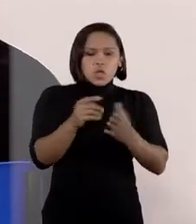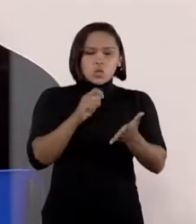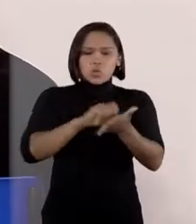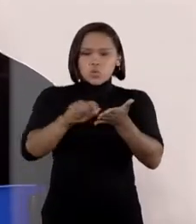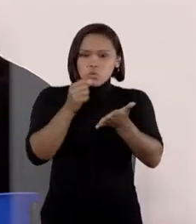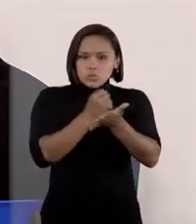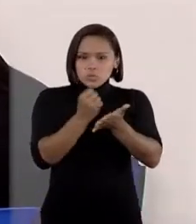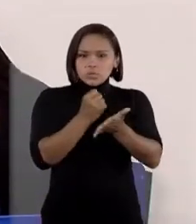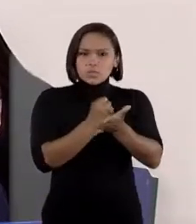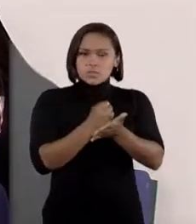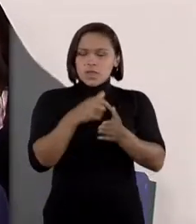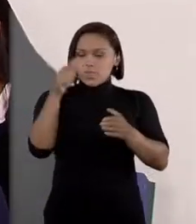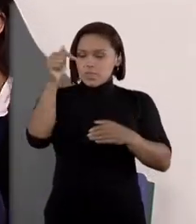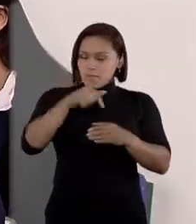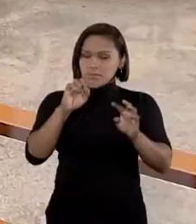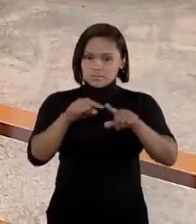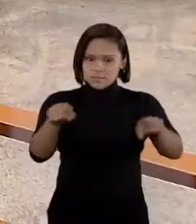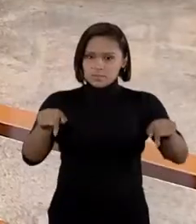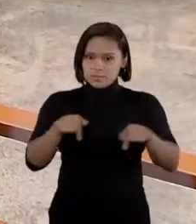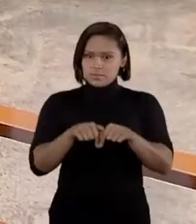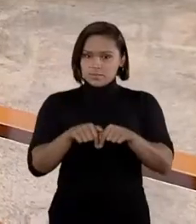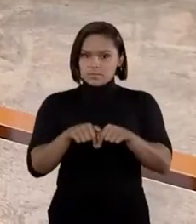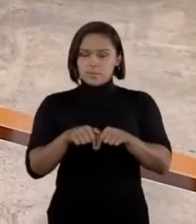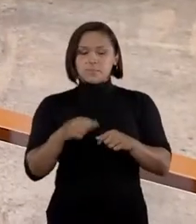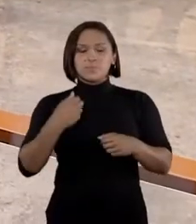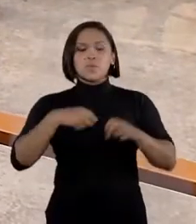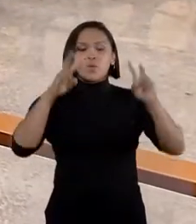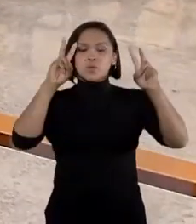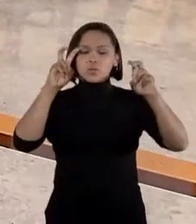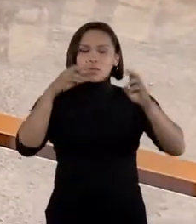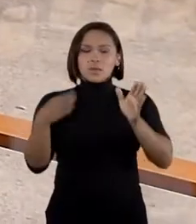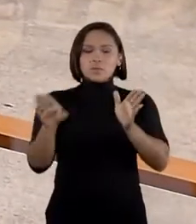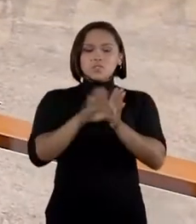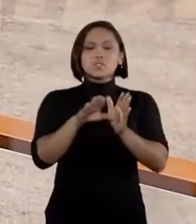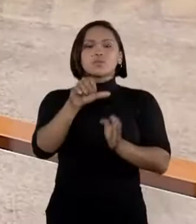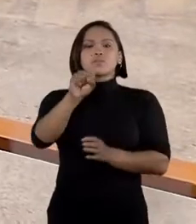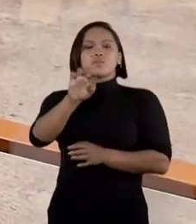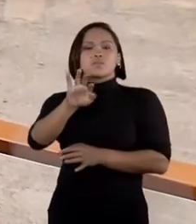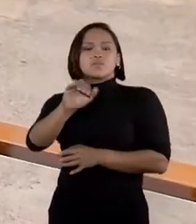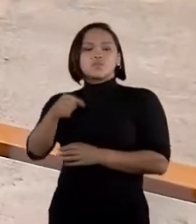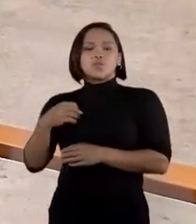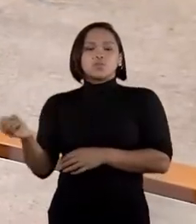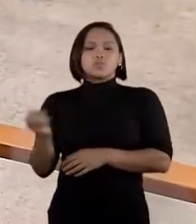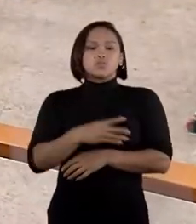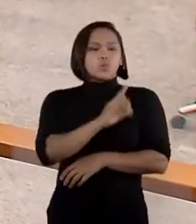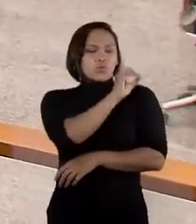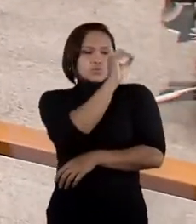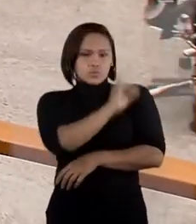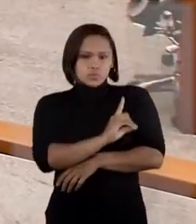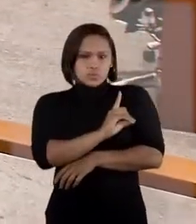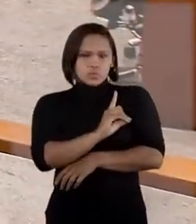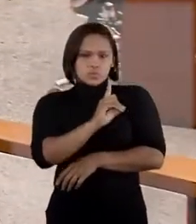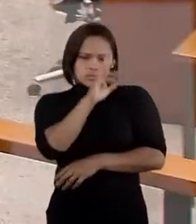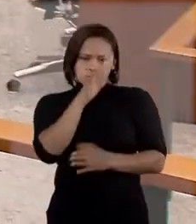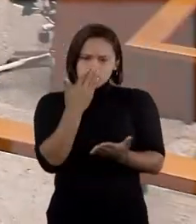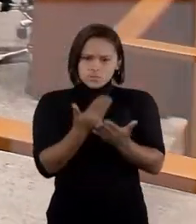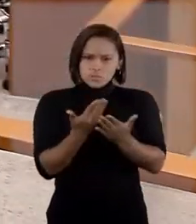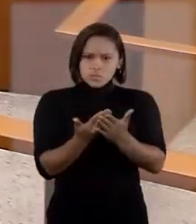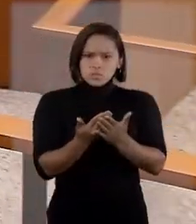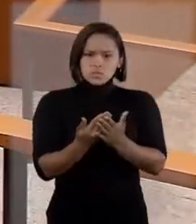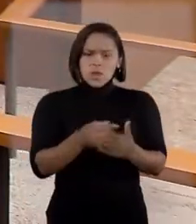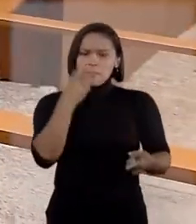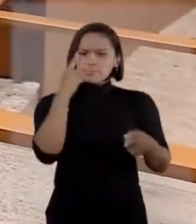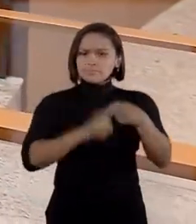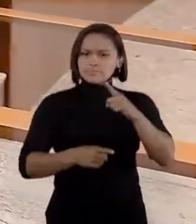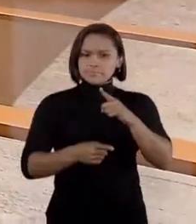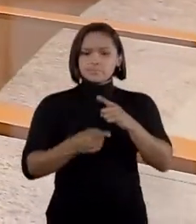pela família, dentro da sala de aula? O assunto foi parar nos tribunais quando o novo diretor de uma escola proibiu a presença de uma monitora